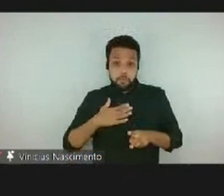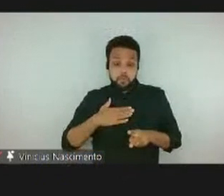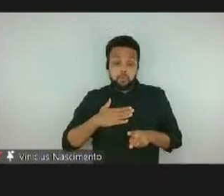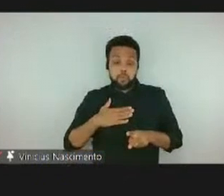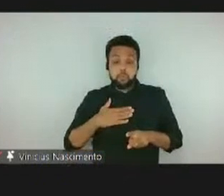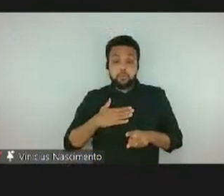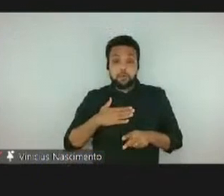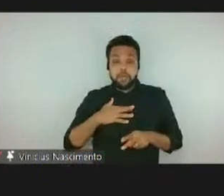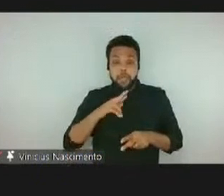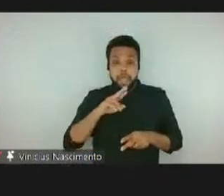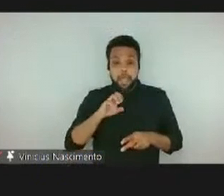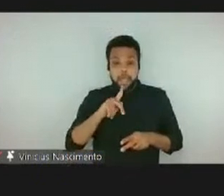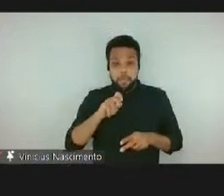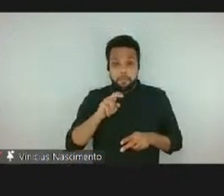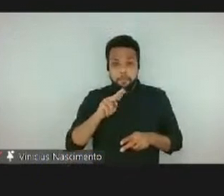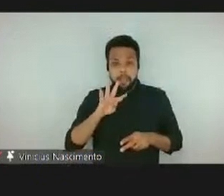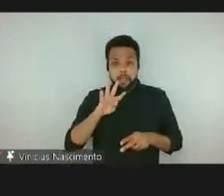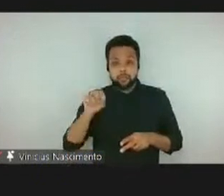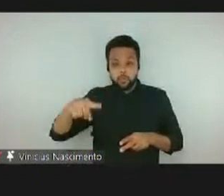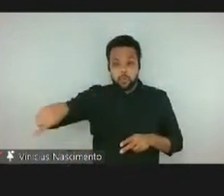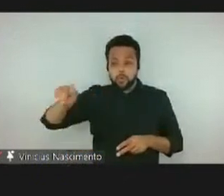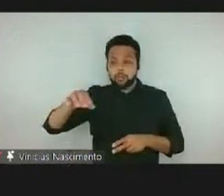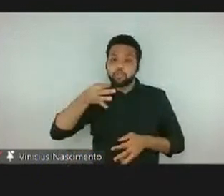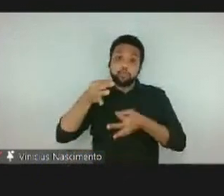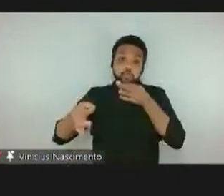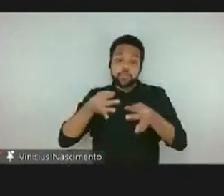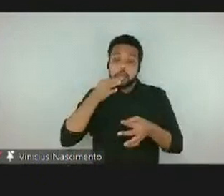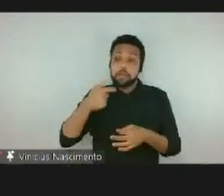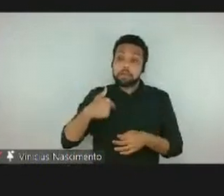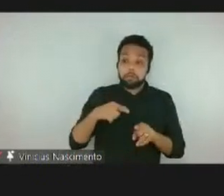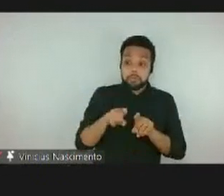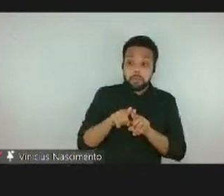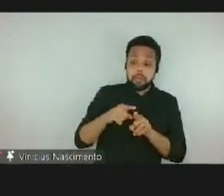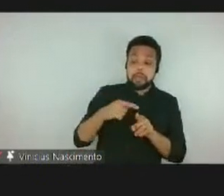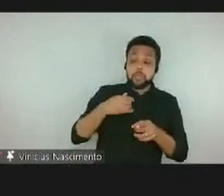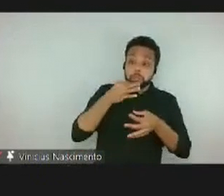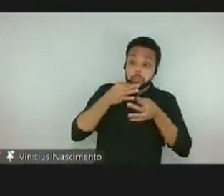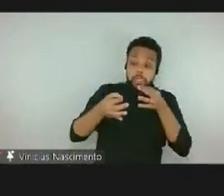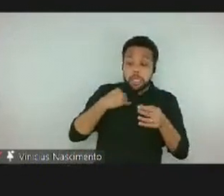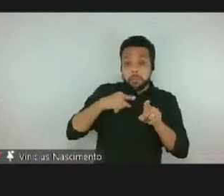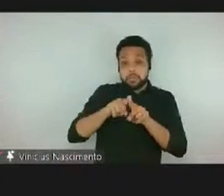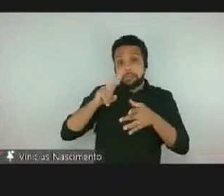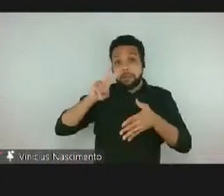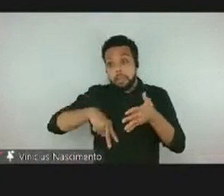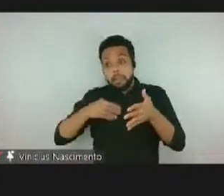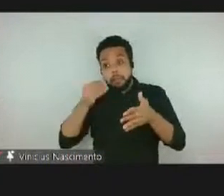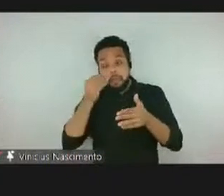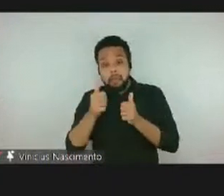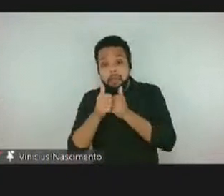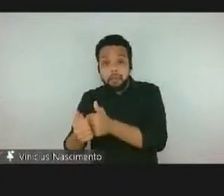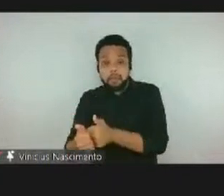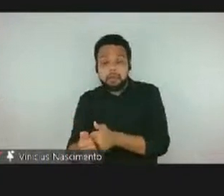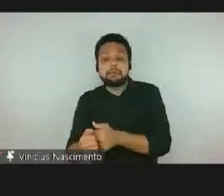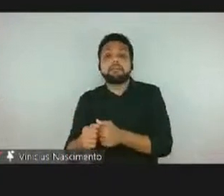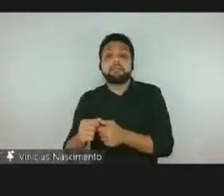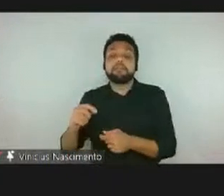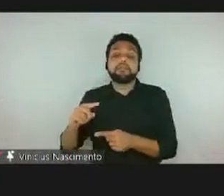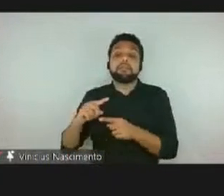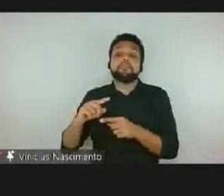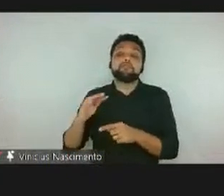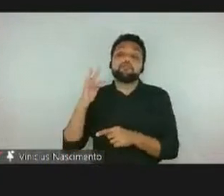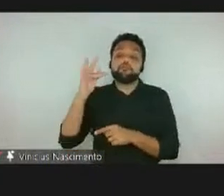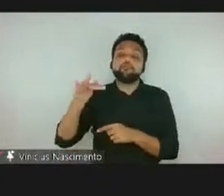li, elas sugerem que elas gostaram, eu tento ler para acompanhar e para a gente voltar em conversas.